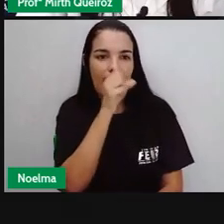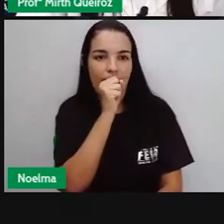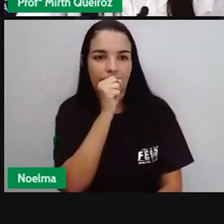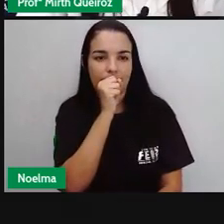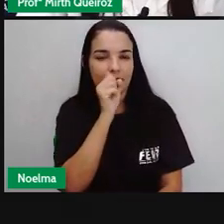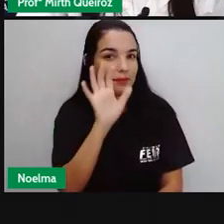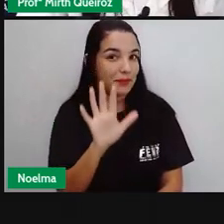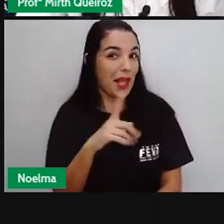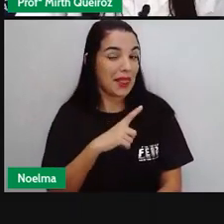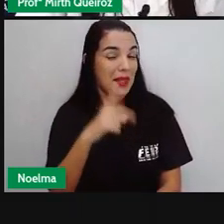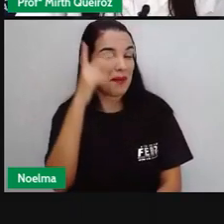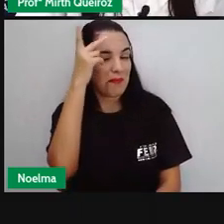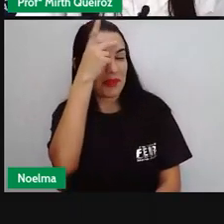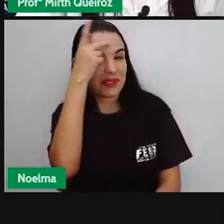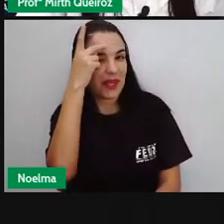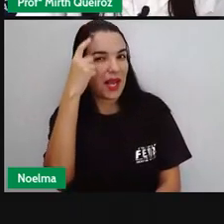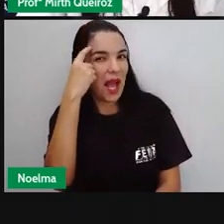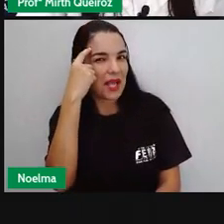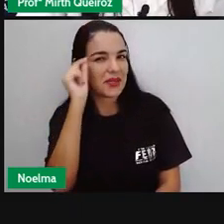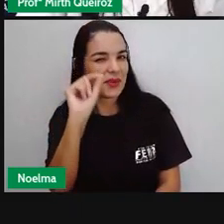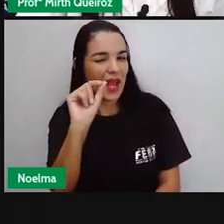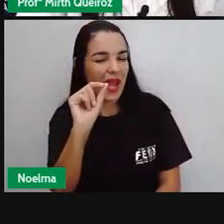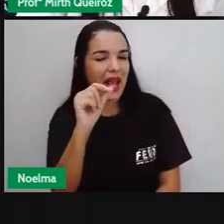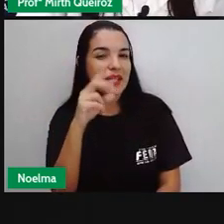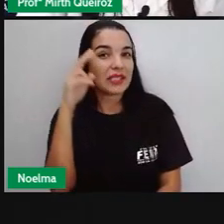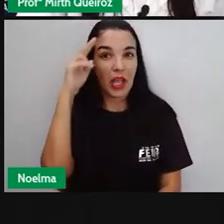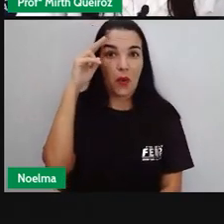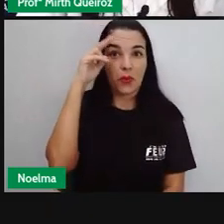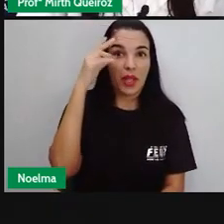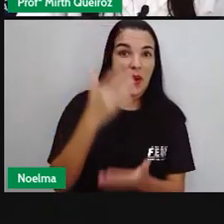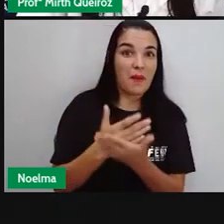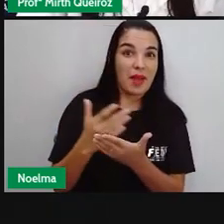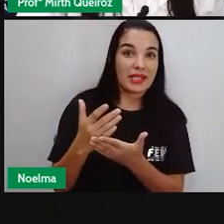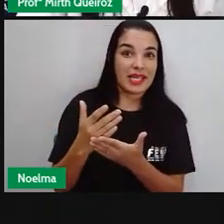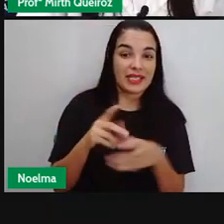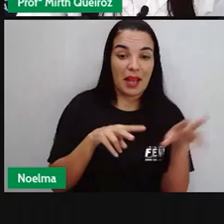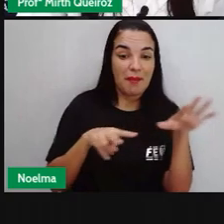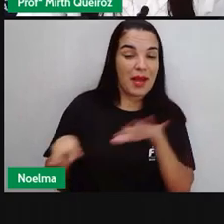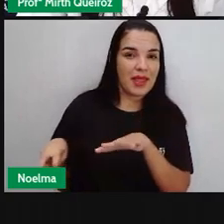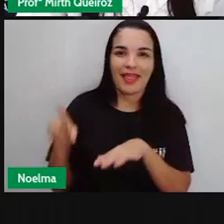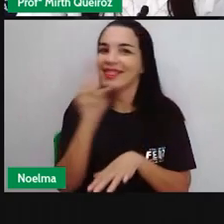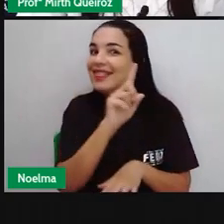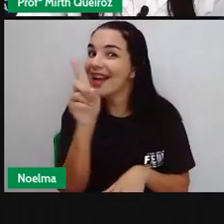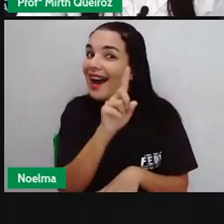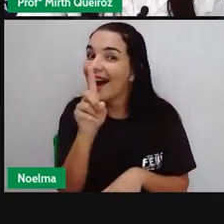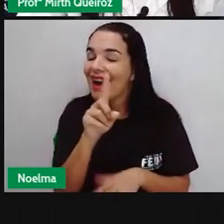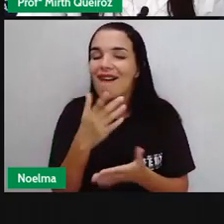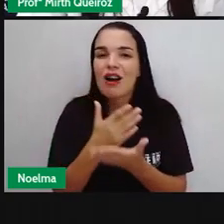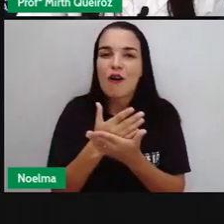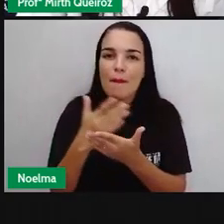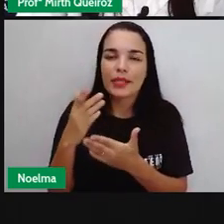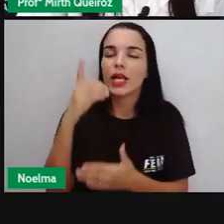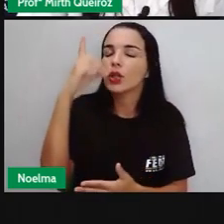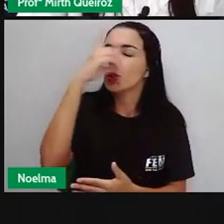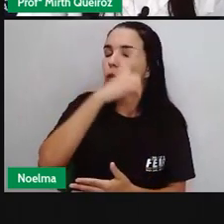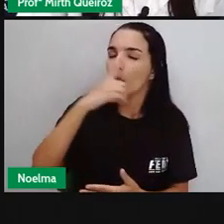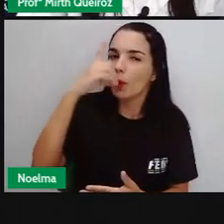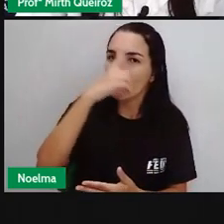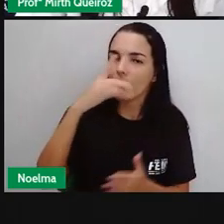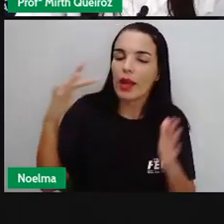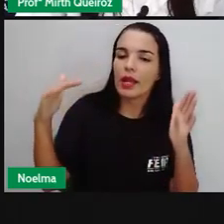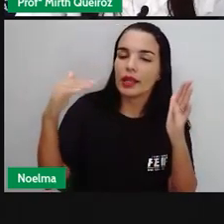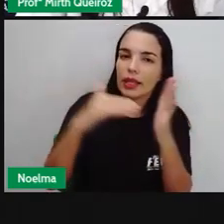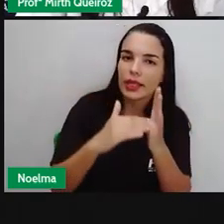na segunda Não Inicia no domingo O domingo é o primeiro dia da semana E o último O sétimo dia aí É o